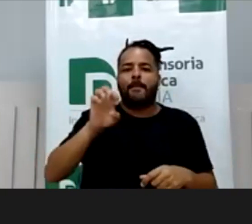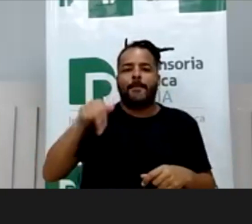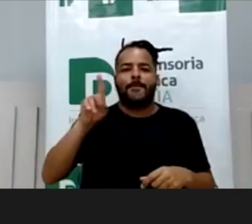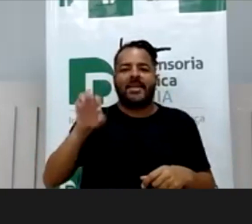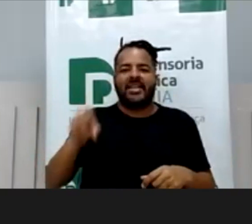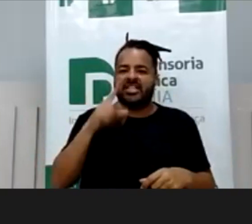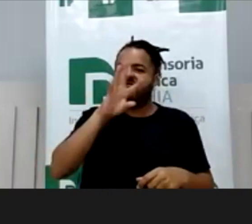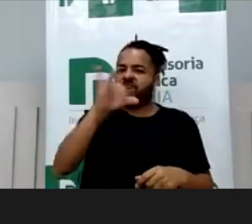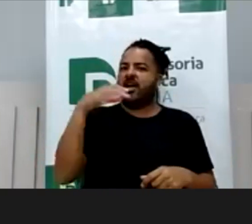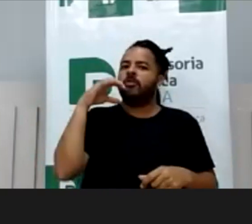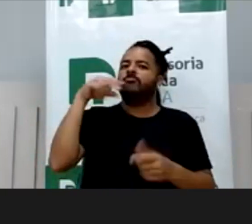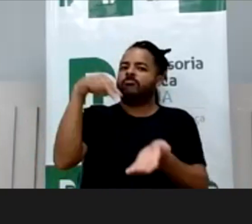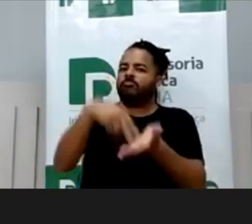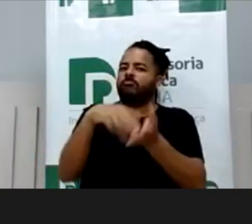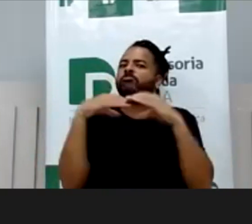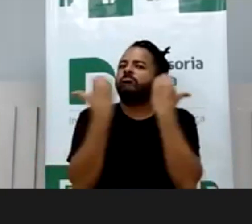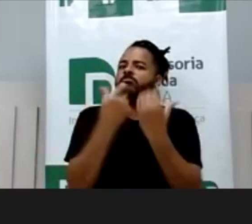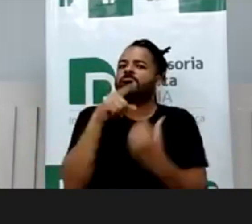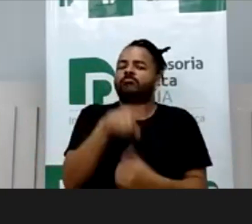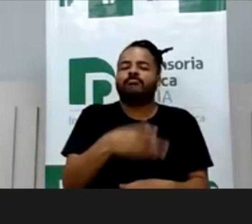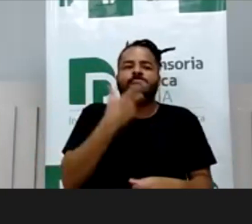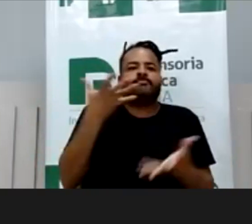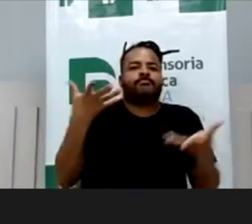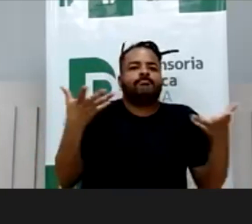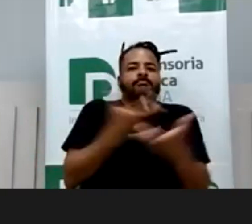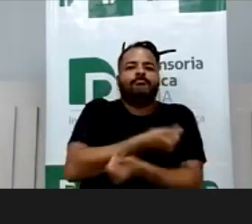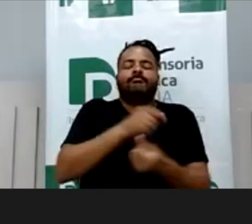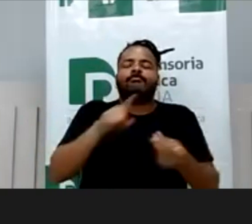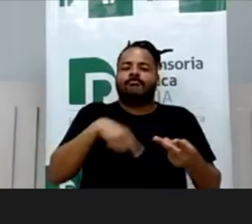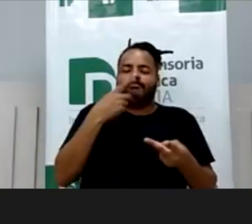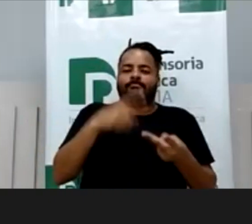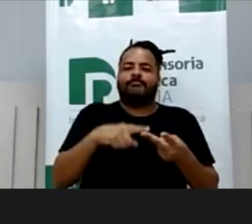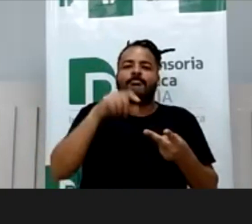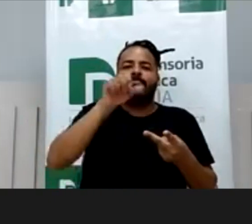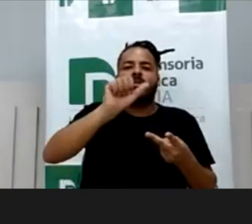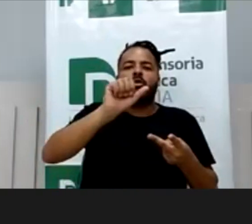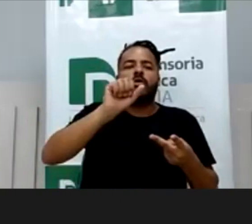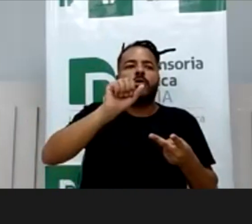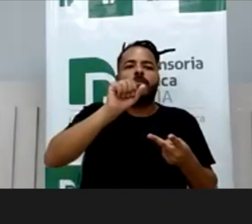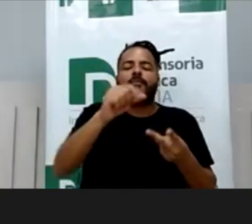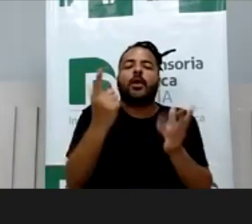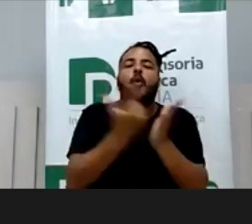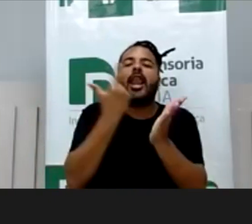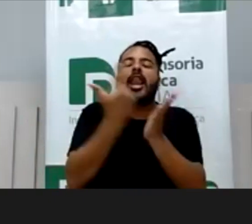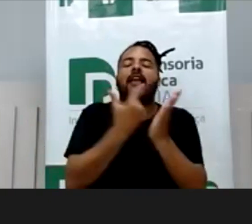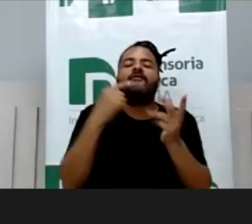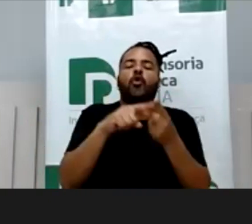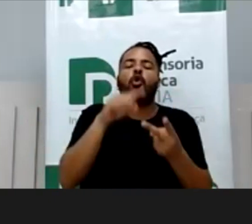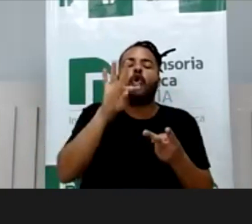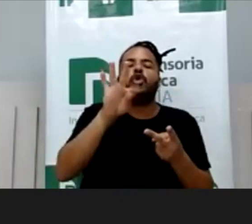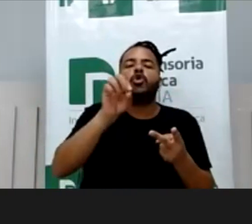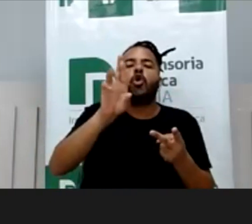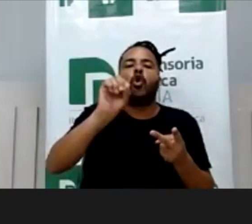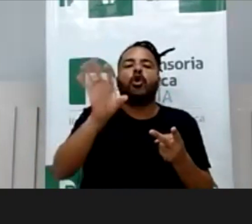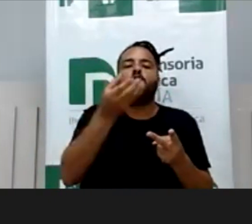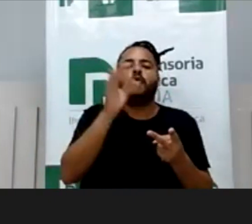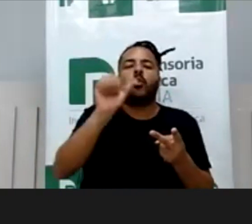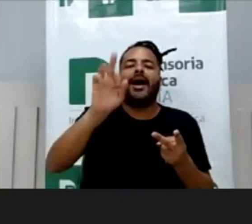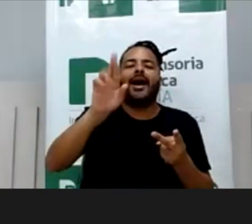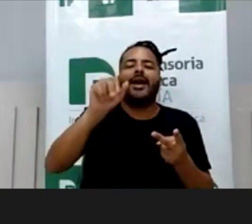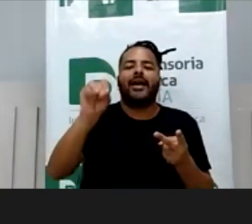brilhante, e vai falar de Torto Arado, e vai ter Rodrigo da Cunha, nosso presidente, que ama direito e arte misturar, ele vai falar de